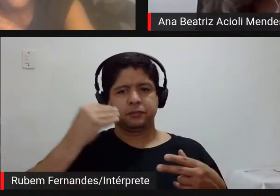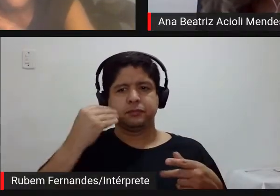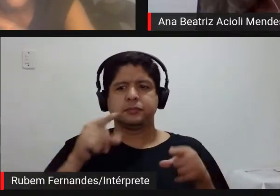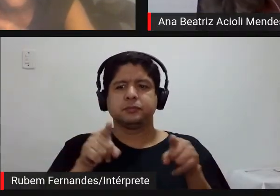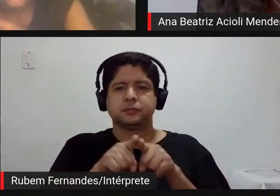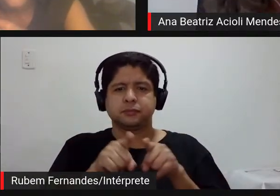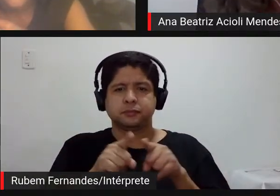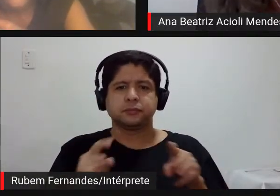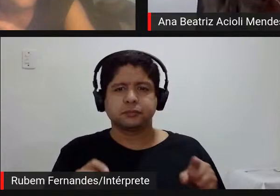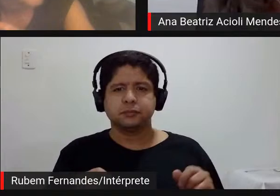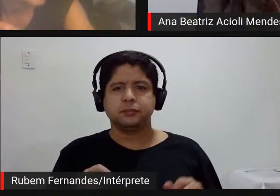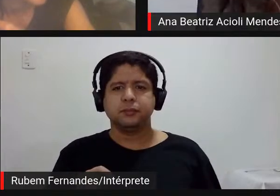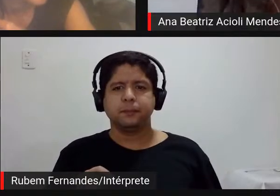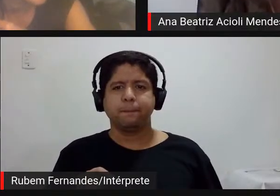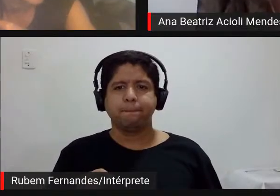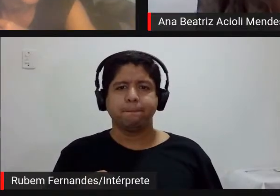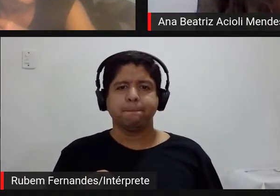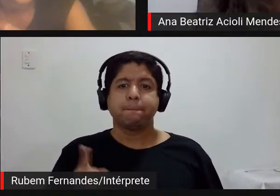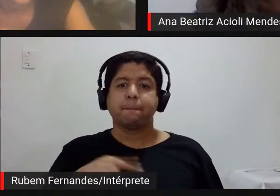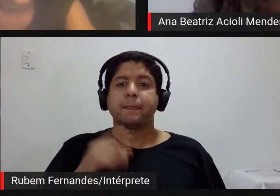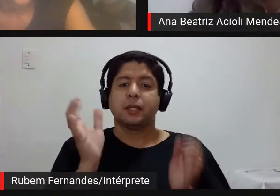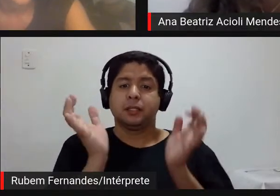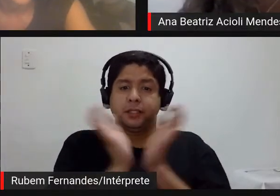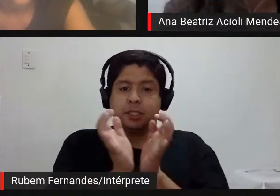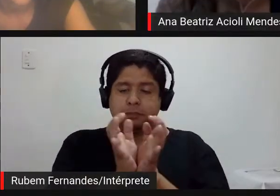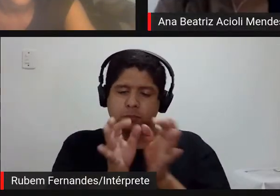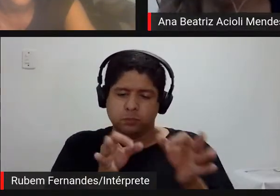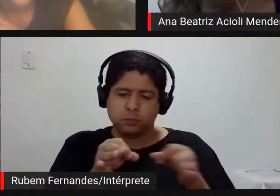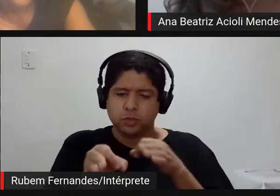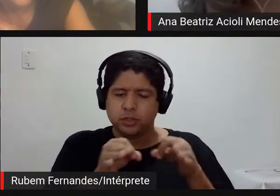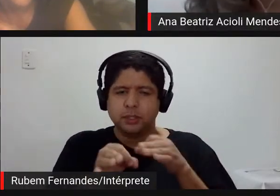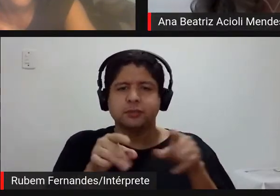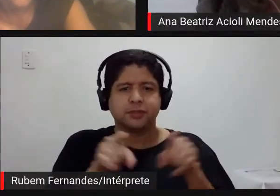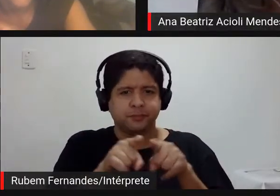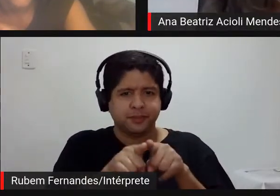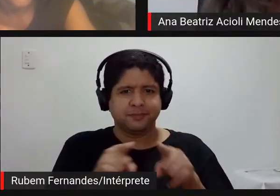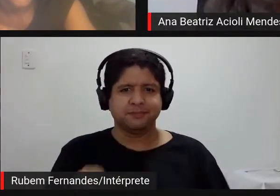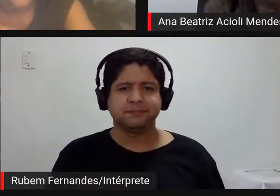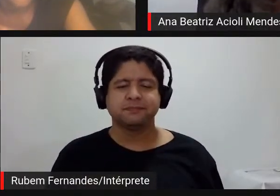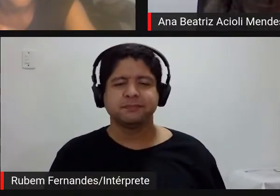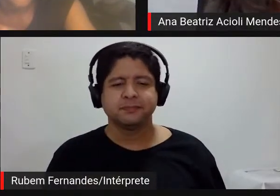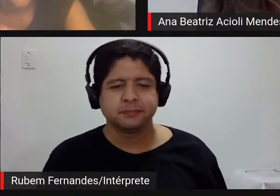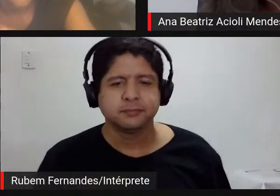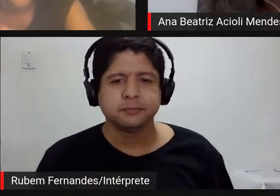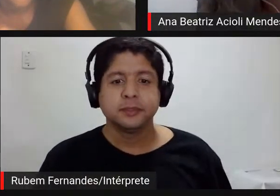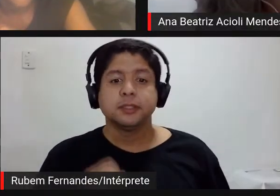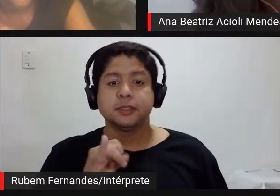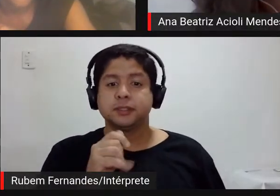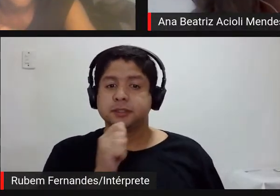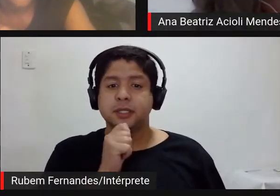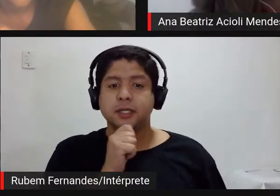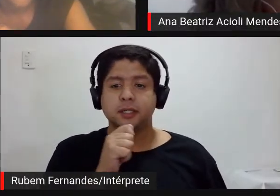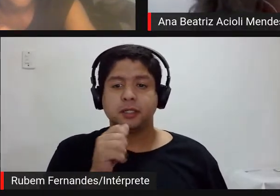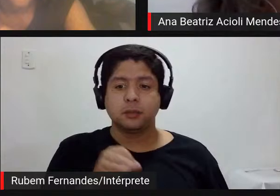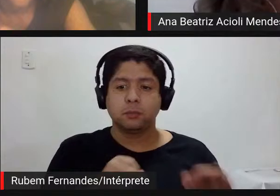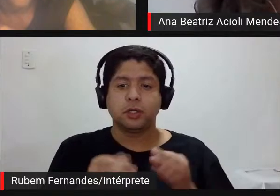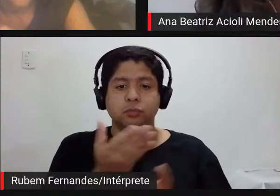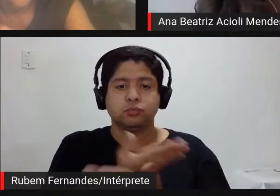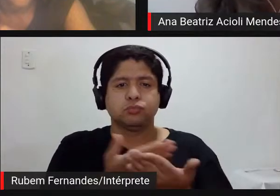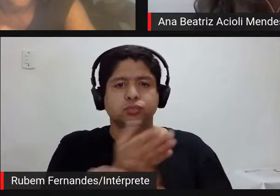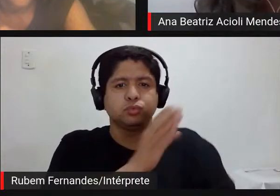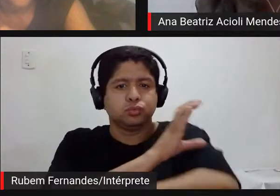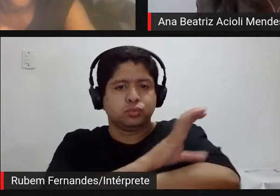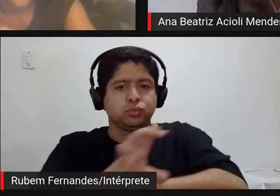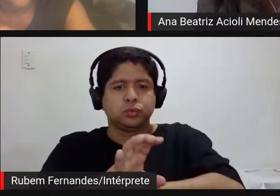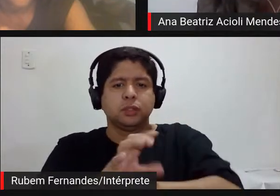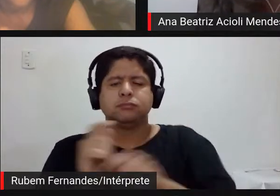que a nossa equipe do projeto sem o projeto de mediação cultural eu acho que